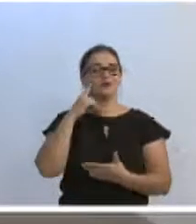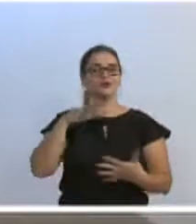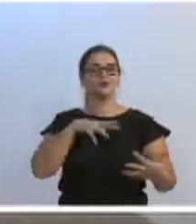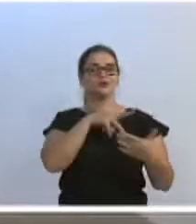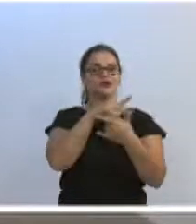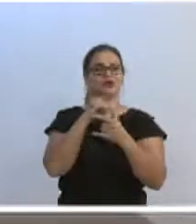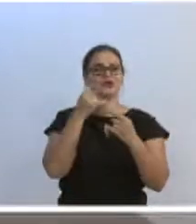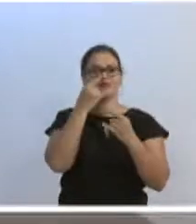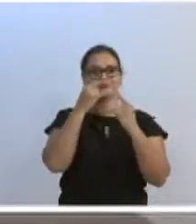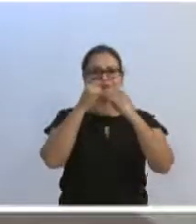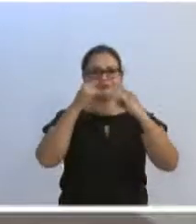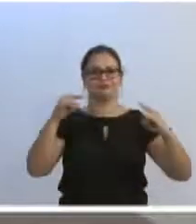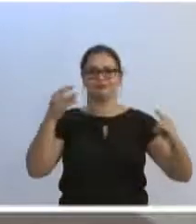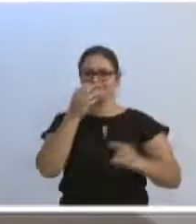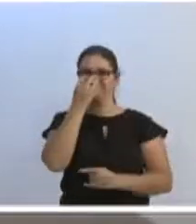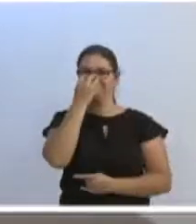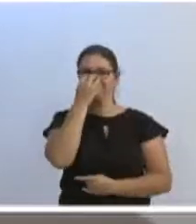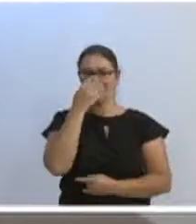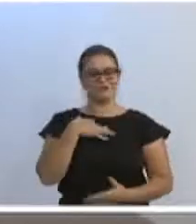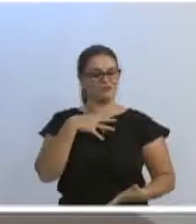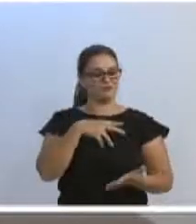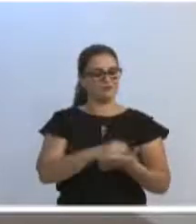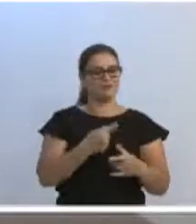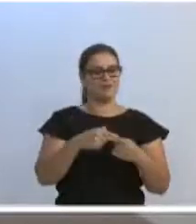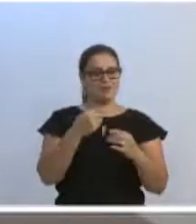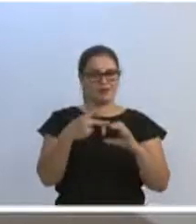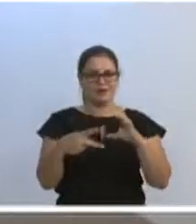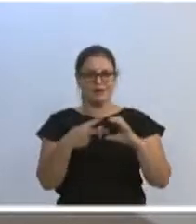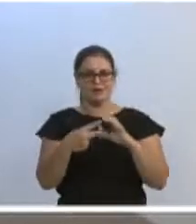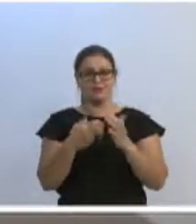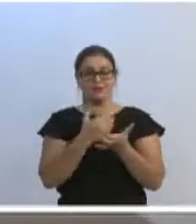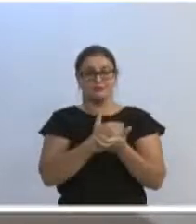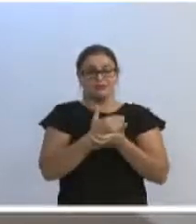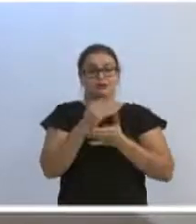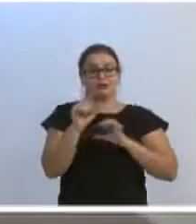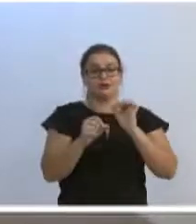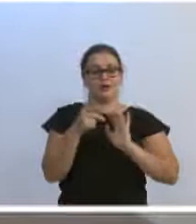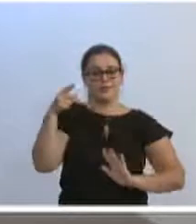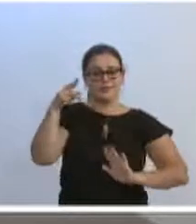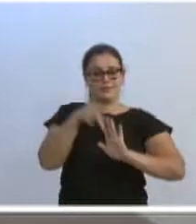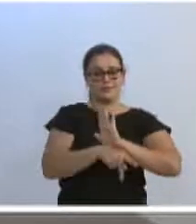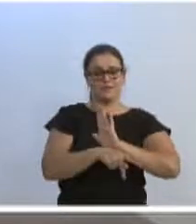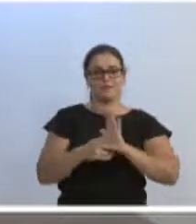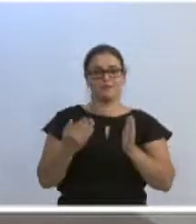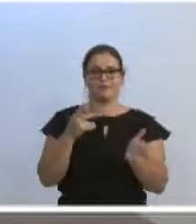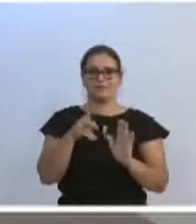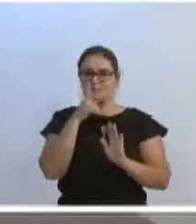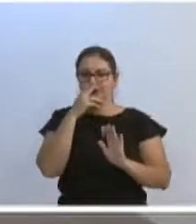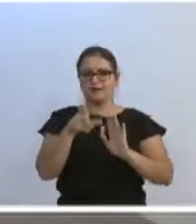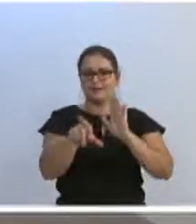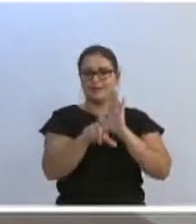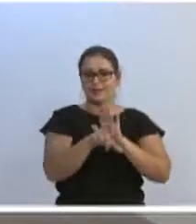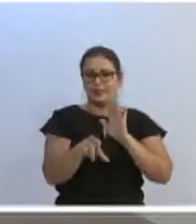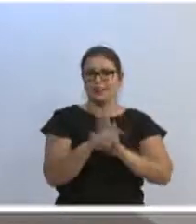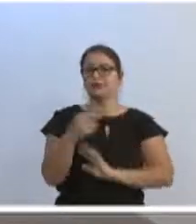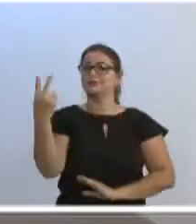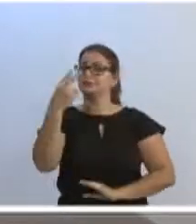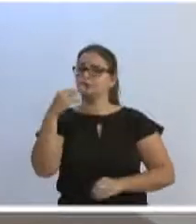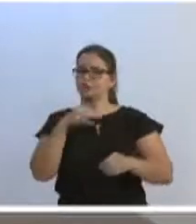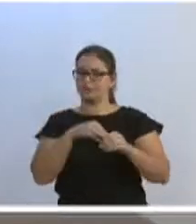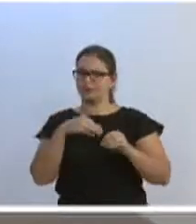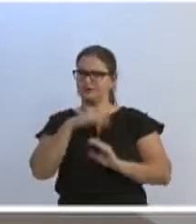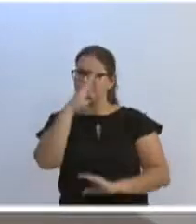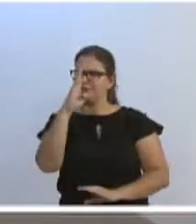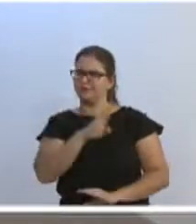E eu preciso fazer um registro, porque essa Câmara foi pioneira em aprovar uma lei municipal, foi o segundo município, na verdade, no Brasil,